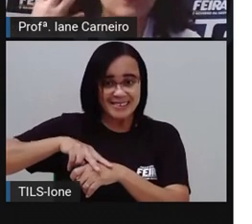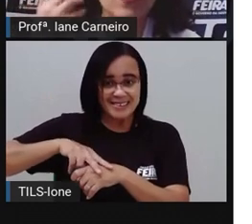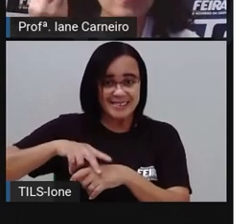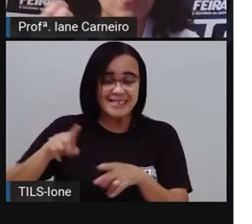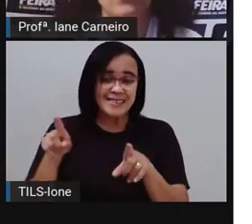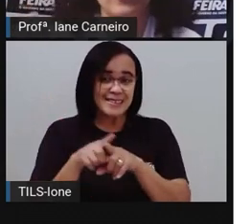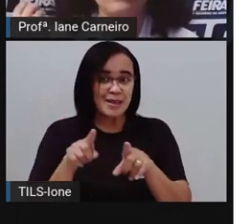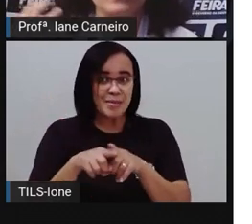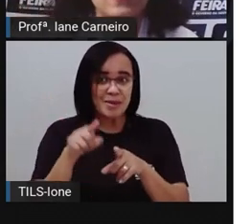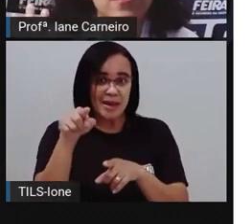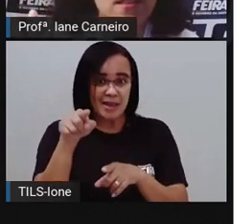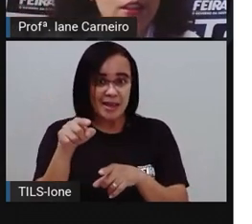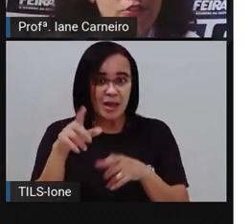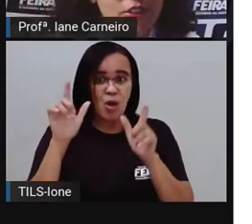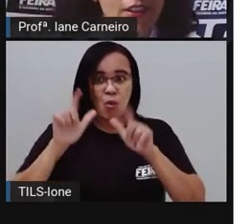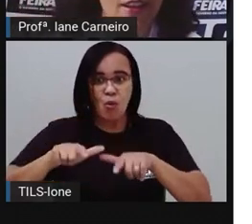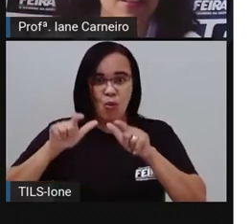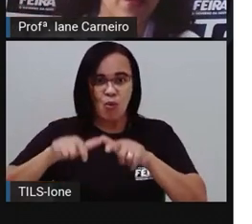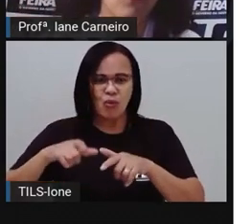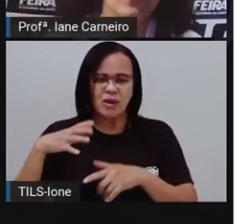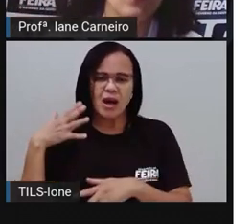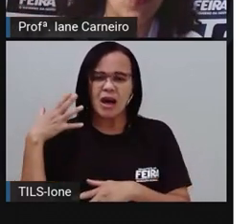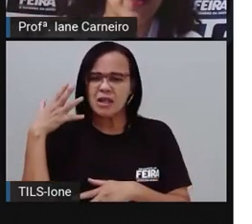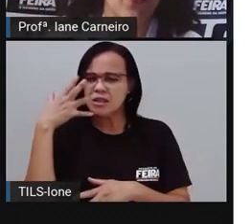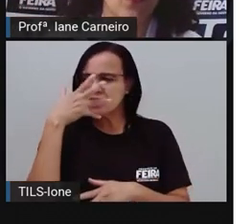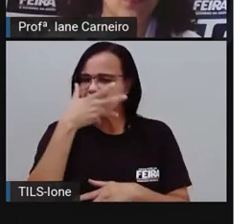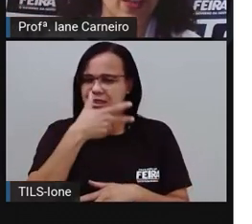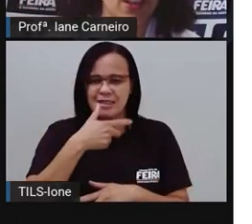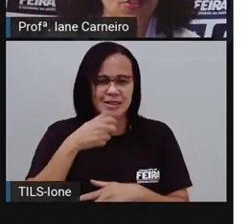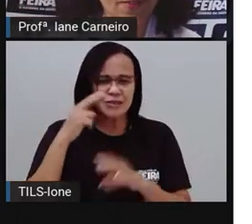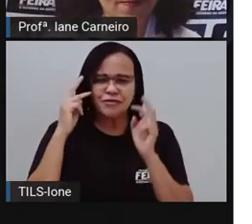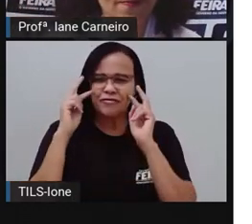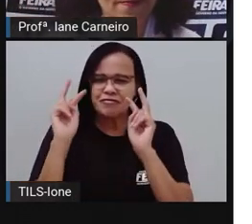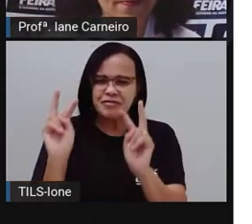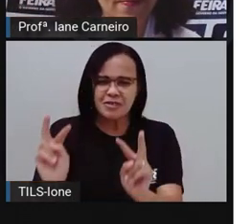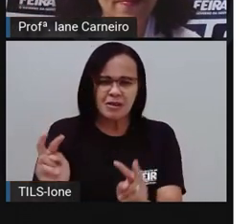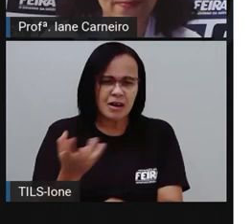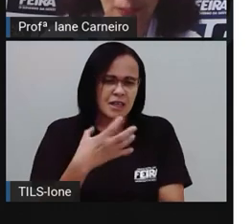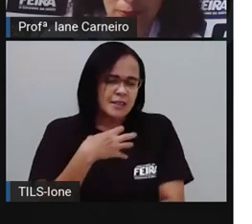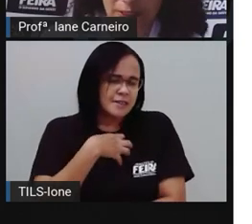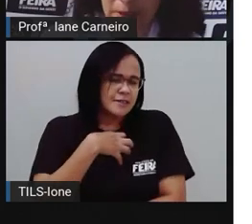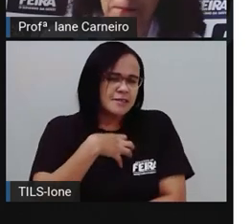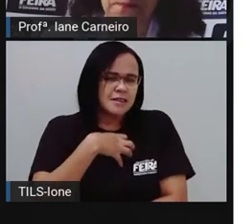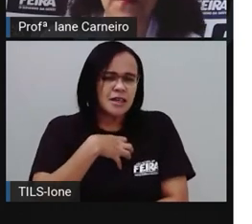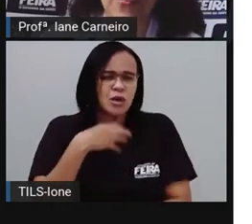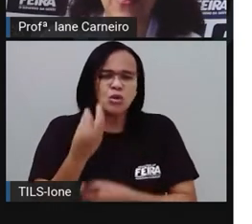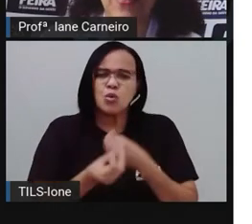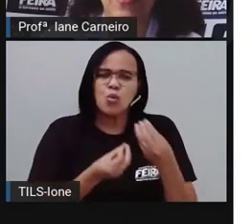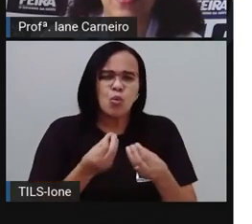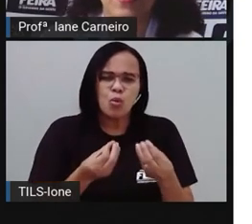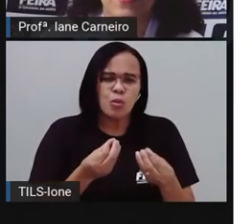o verde, quando você olha, o é que você sente, né? Quando olha a cor verde. Vamos ver?